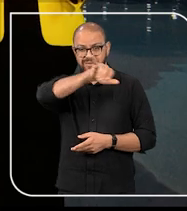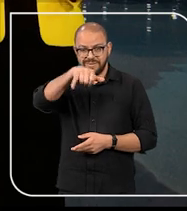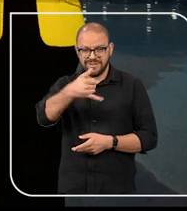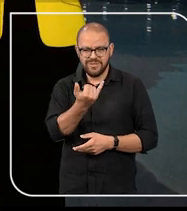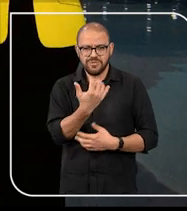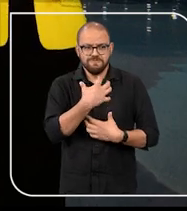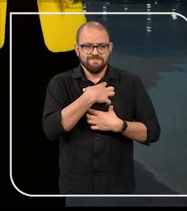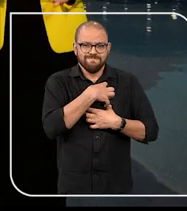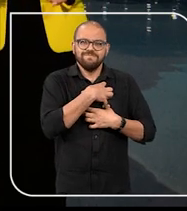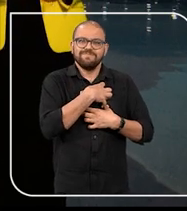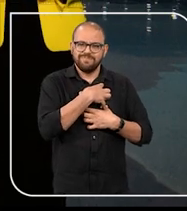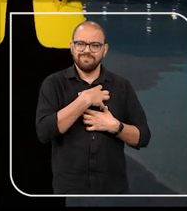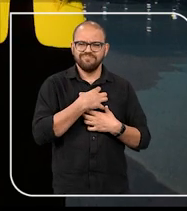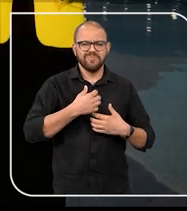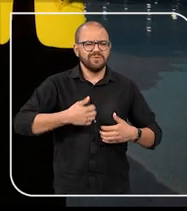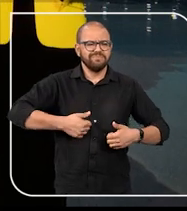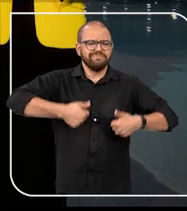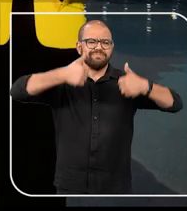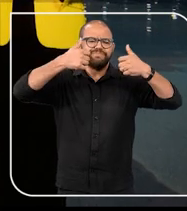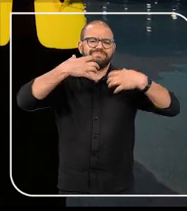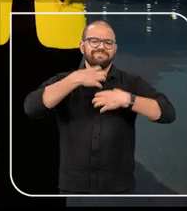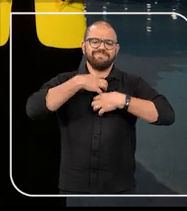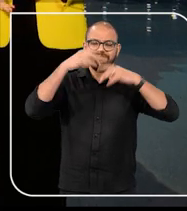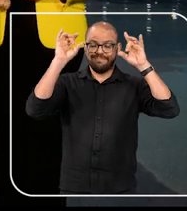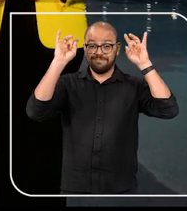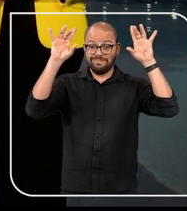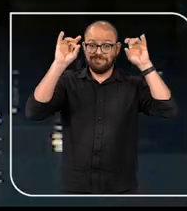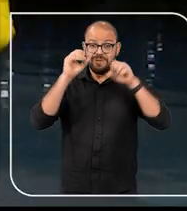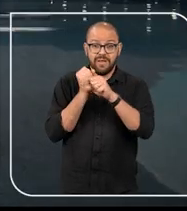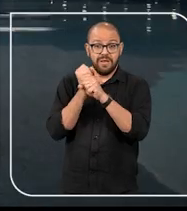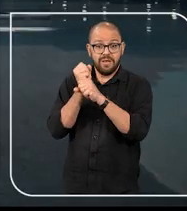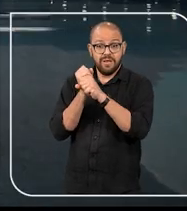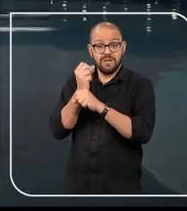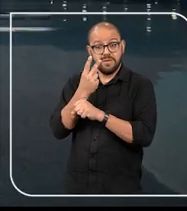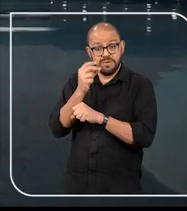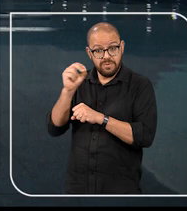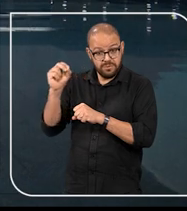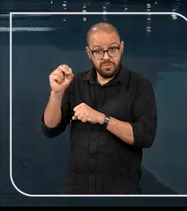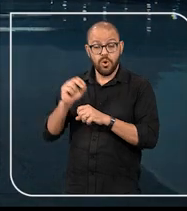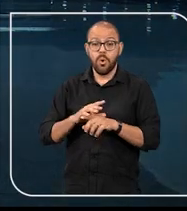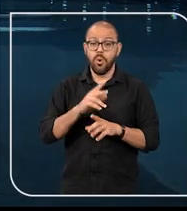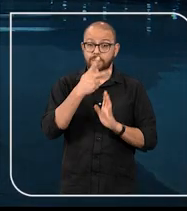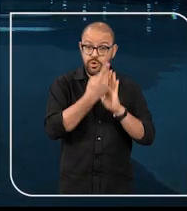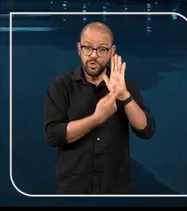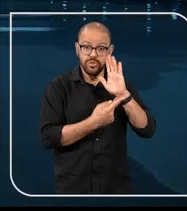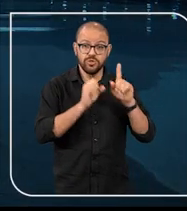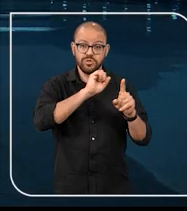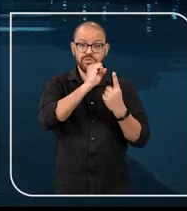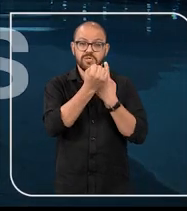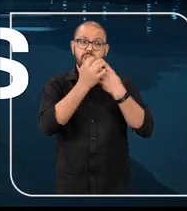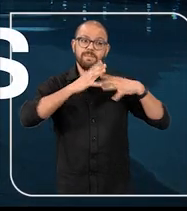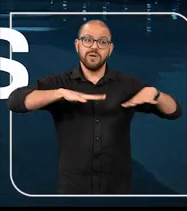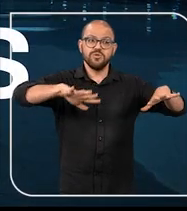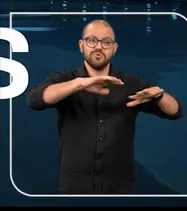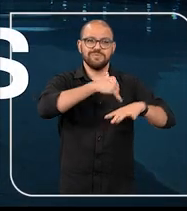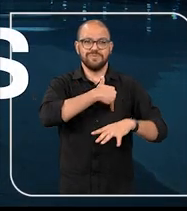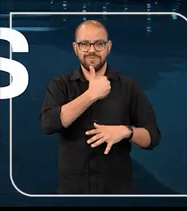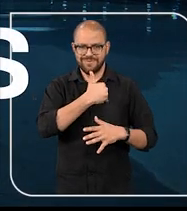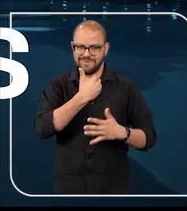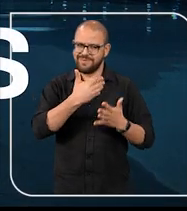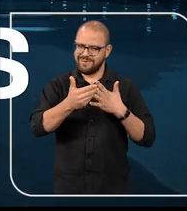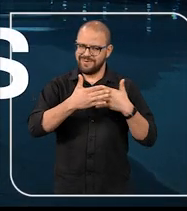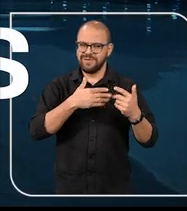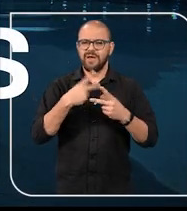o STJ, ela se sente ainda mais especial. Há 20 anos, o projeto Sociedade para